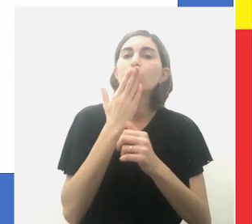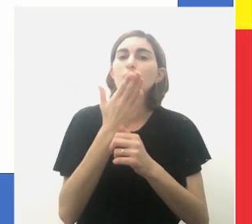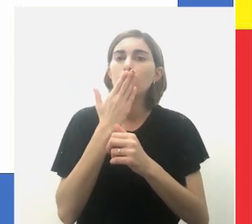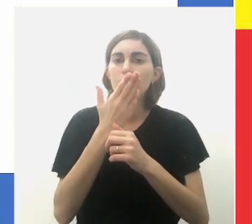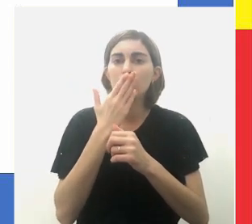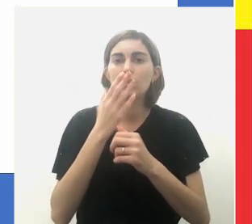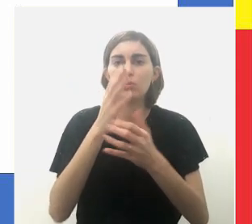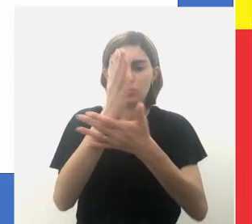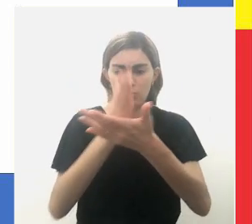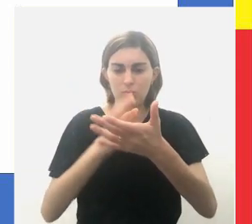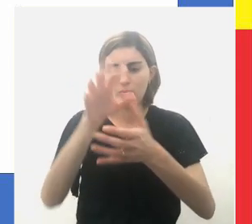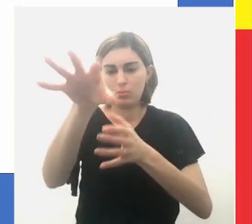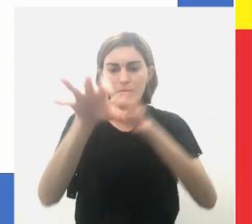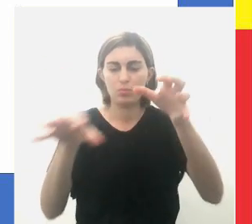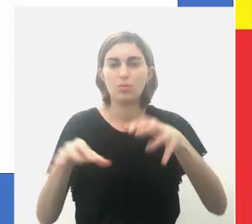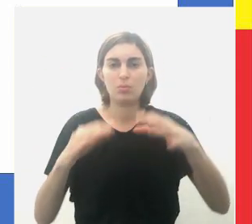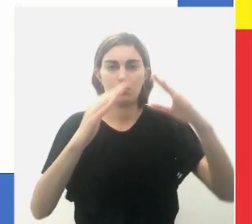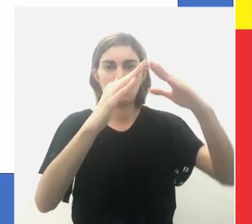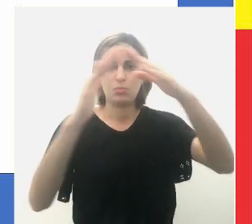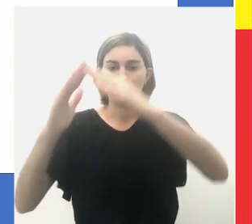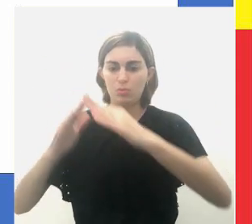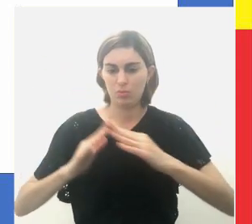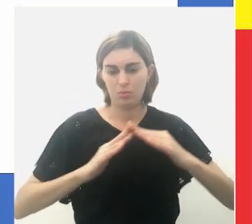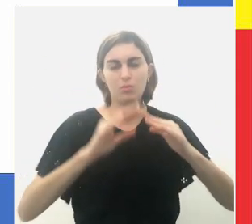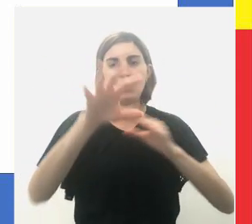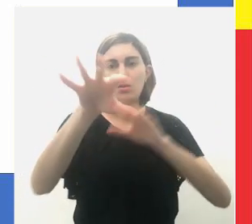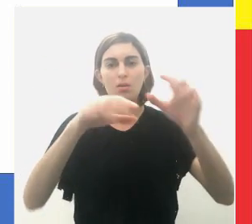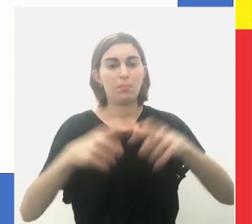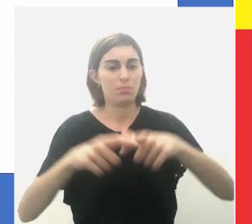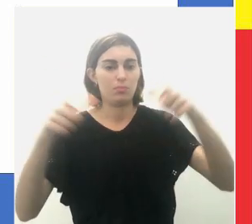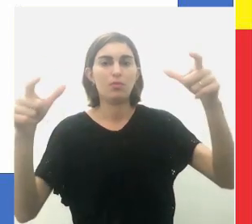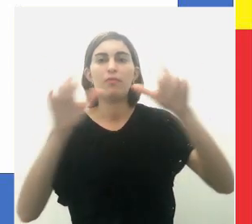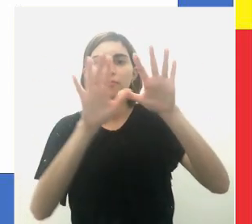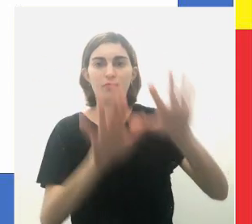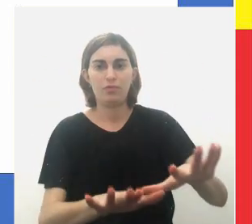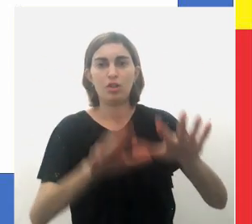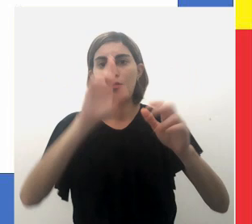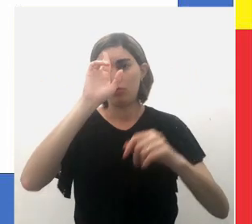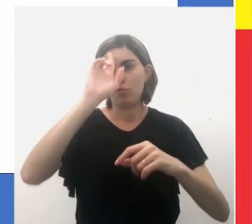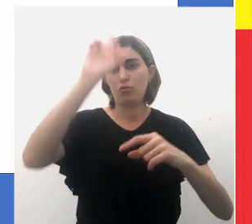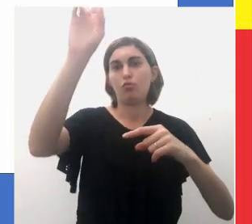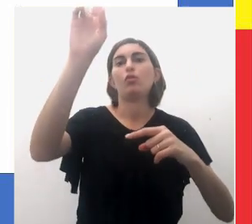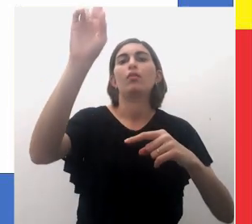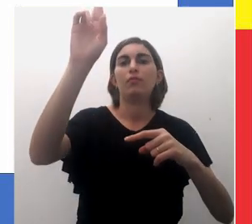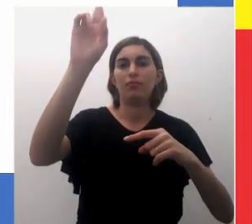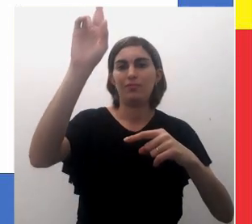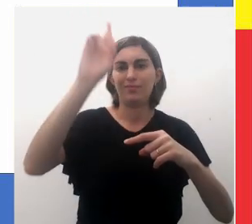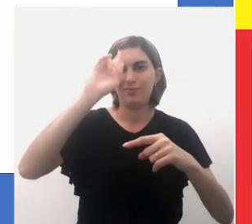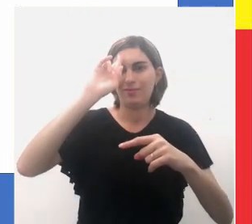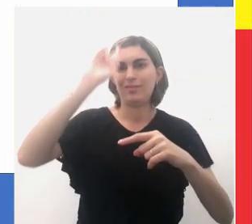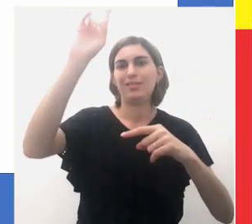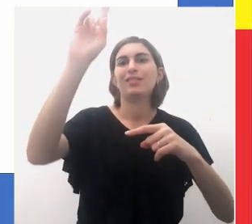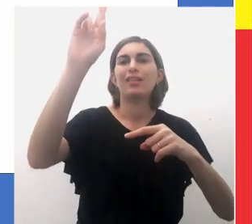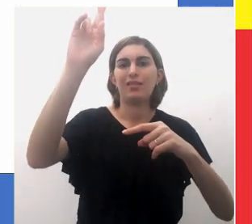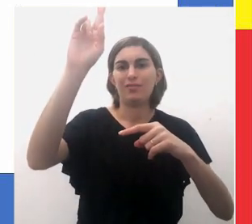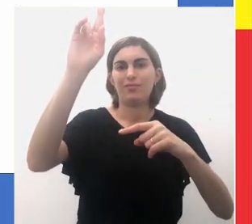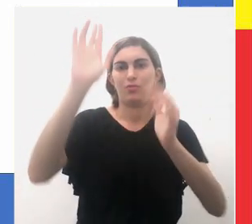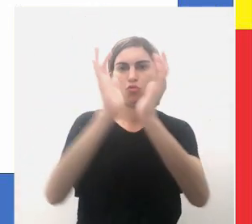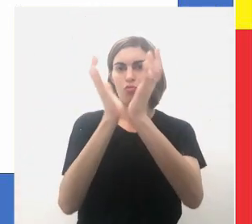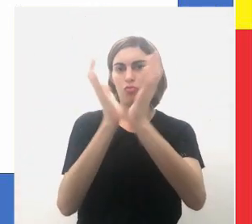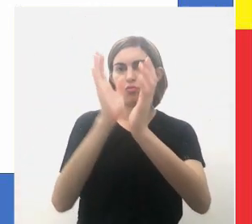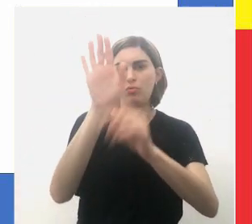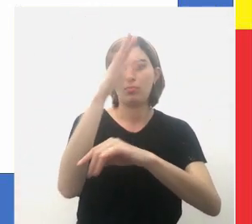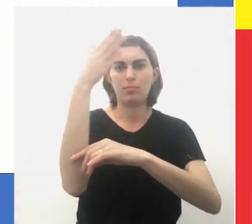os índios eram repartidos entre os moradores. A maior parte ficava para os chefes das